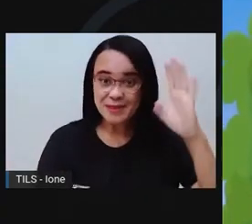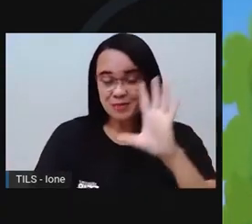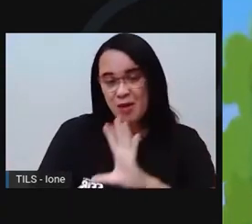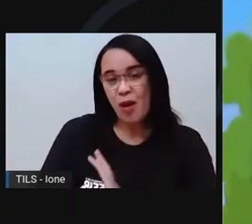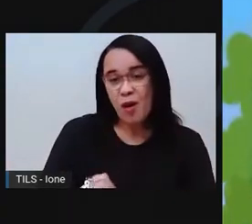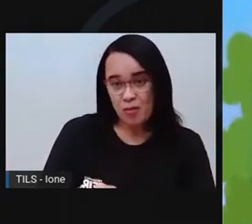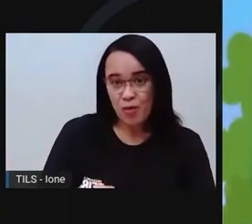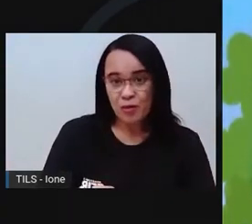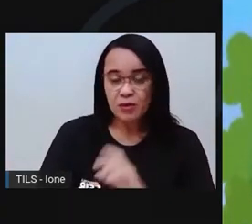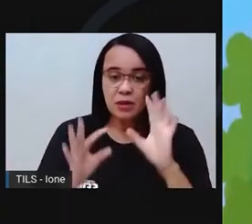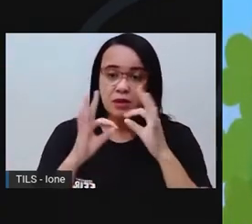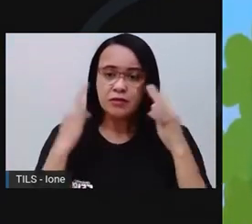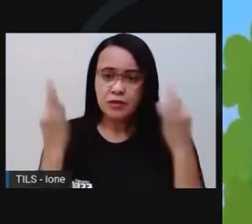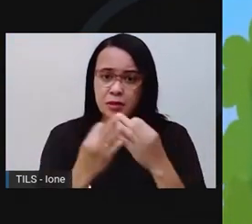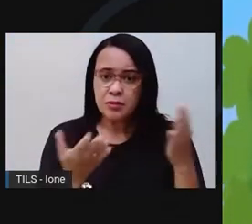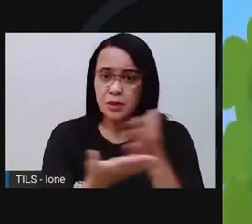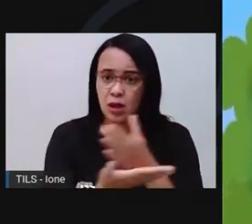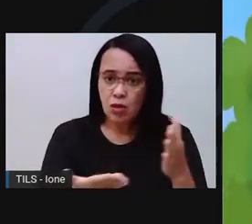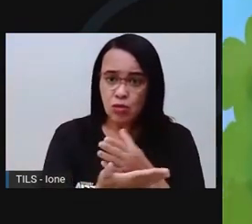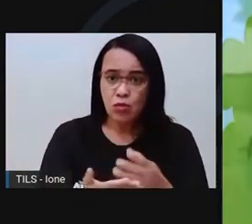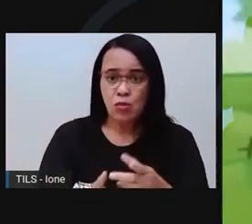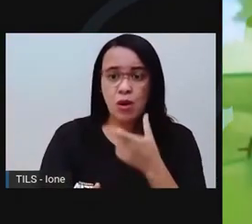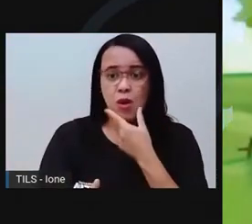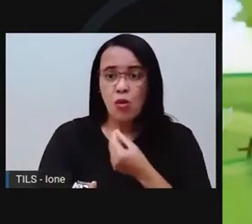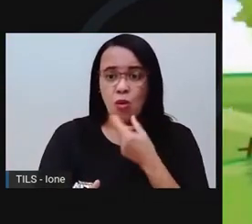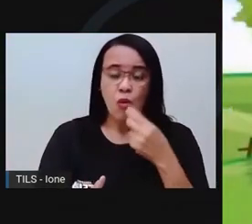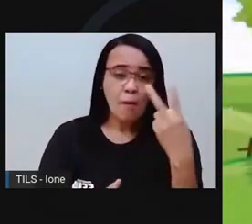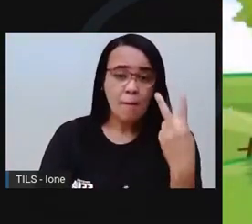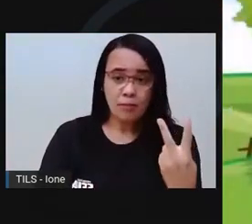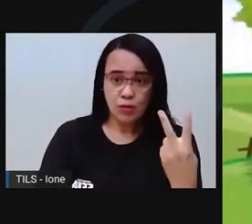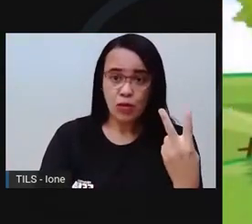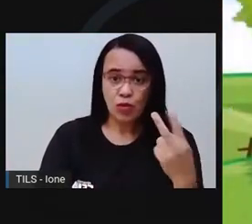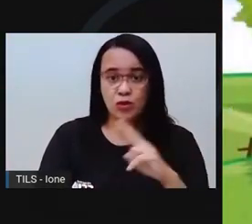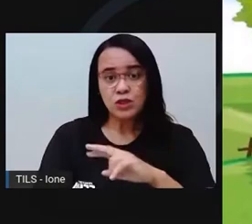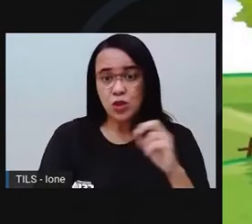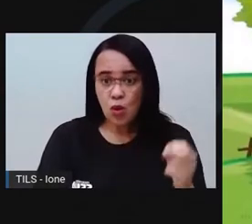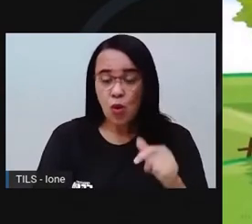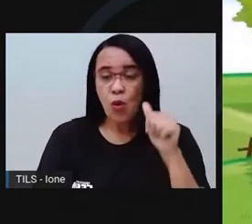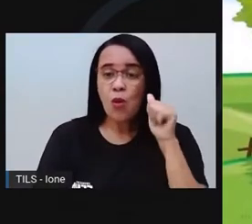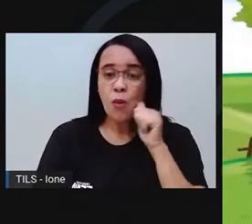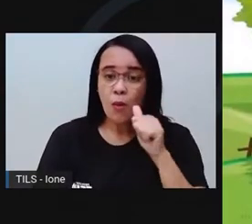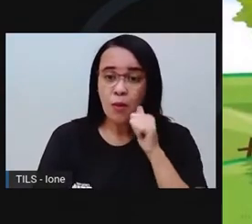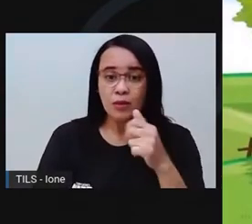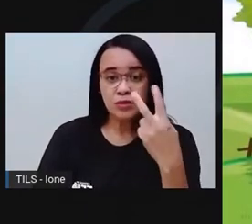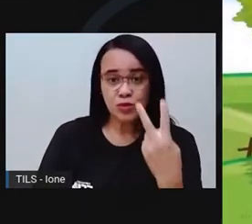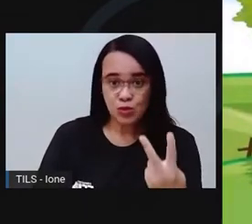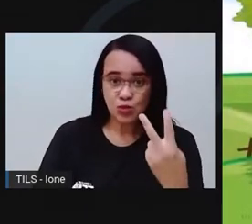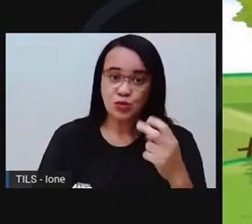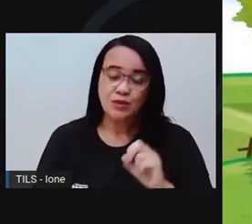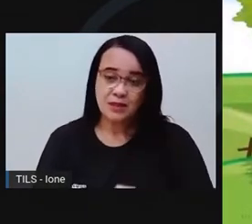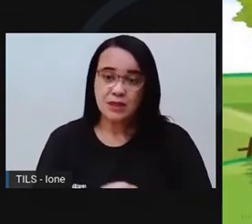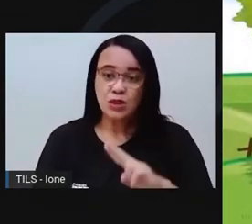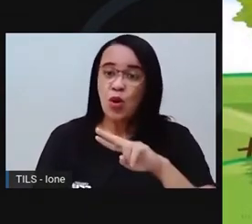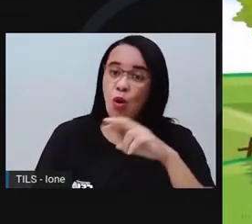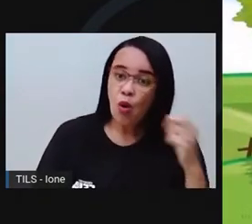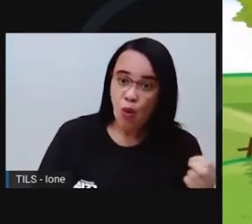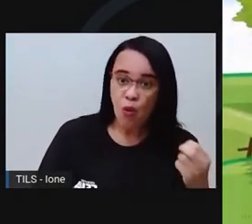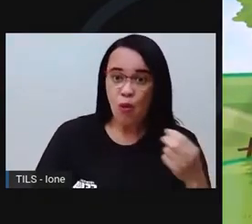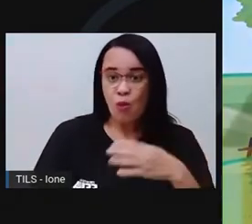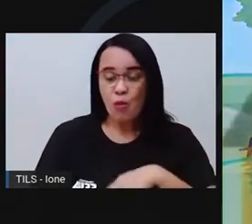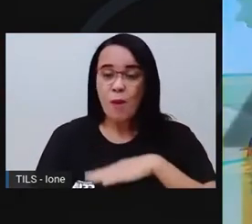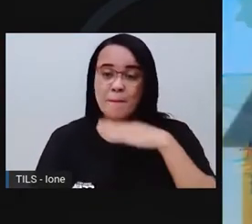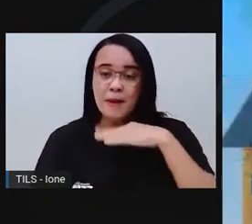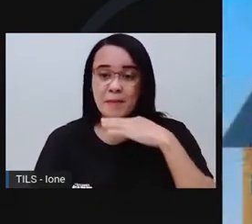com duas mamães também. Famílias com madrasta ou padrasto, e se há amor, está tudo bem.